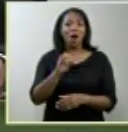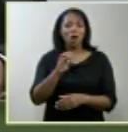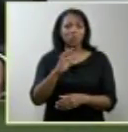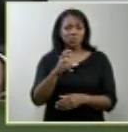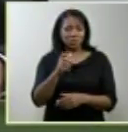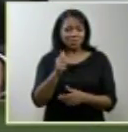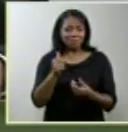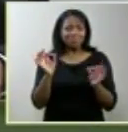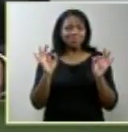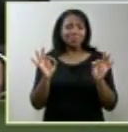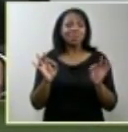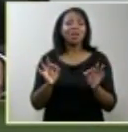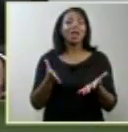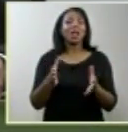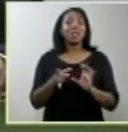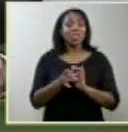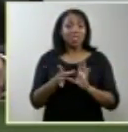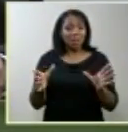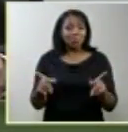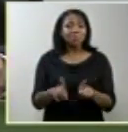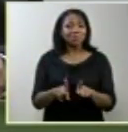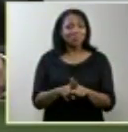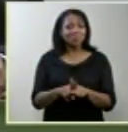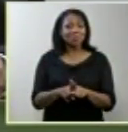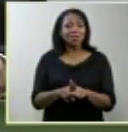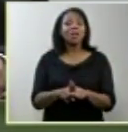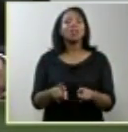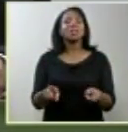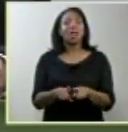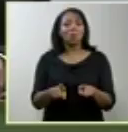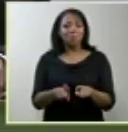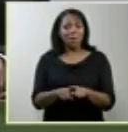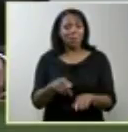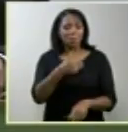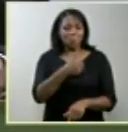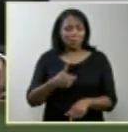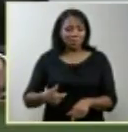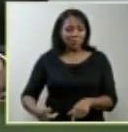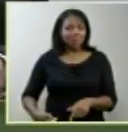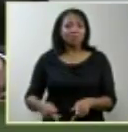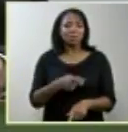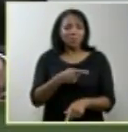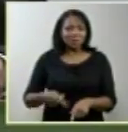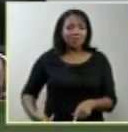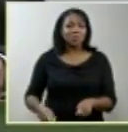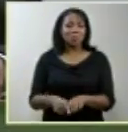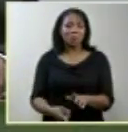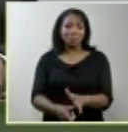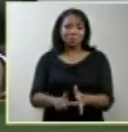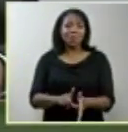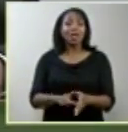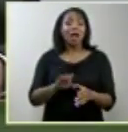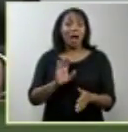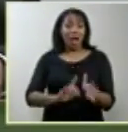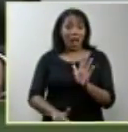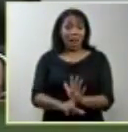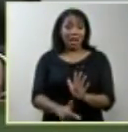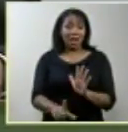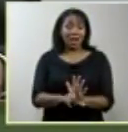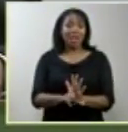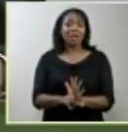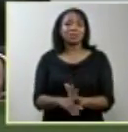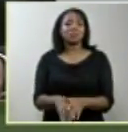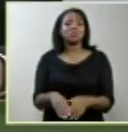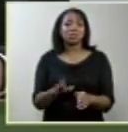do presidente Fernando Henrique Cardoso de sancionar essa lei porque estava naquela quadra